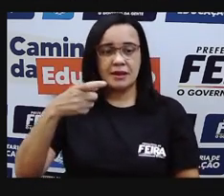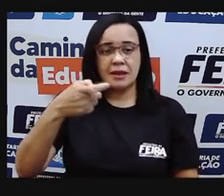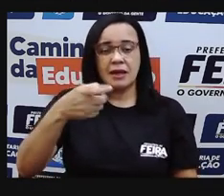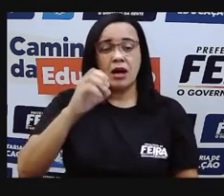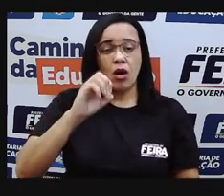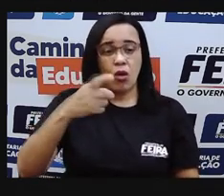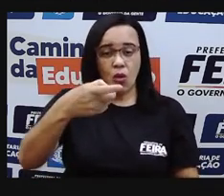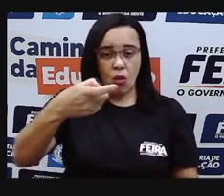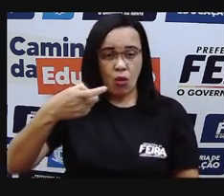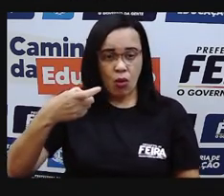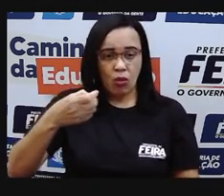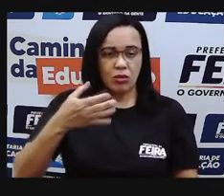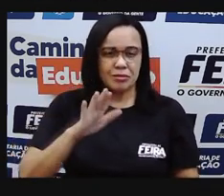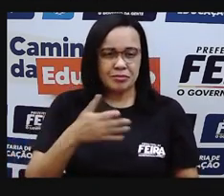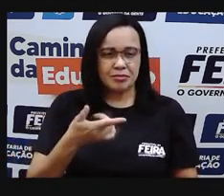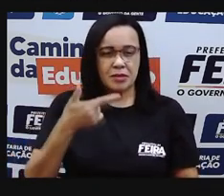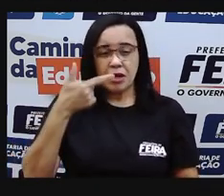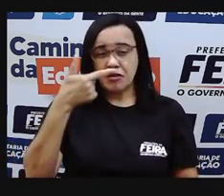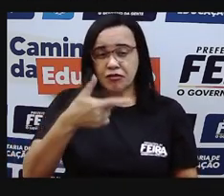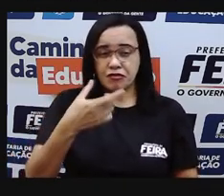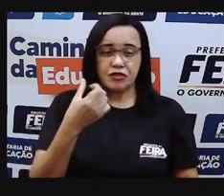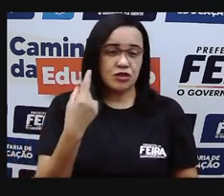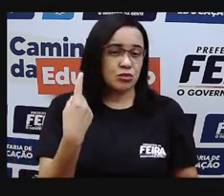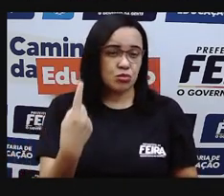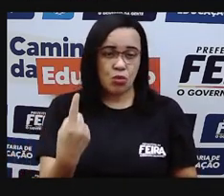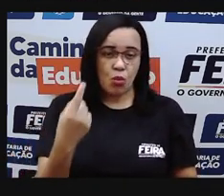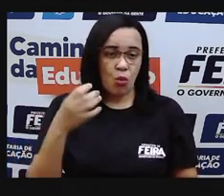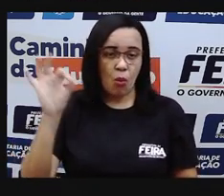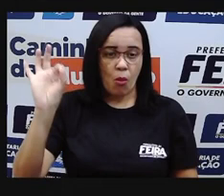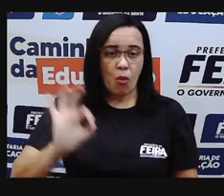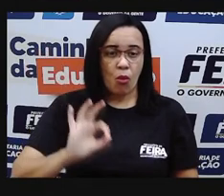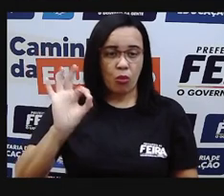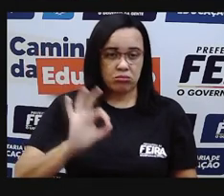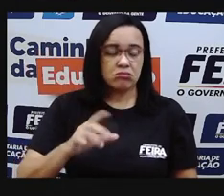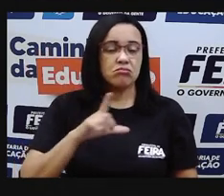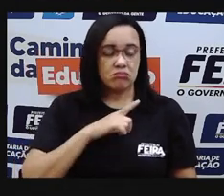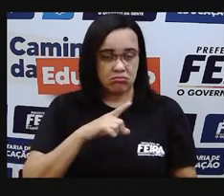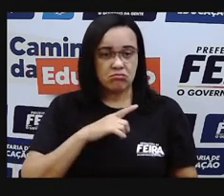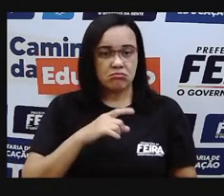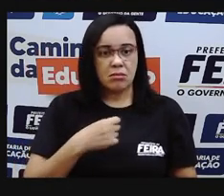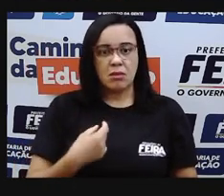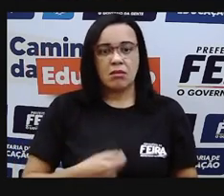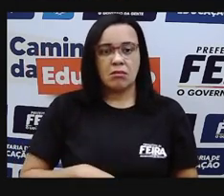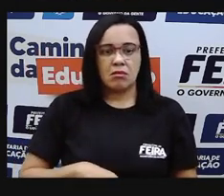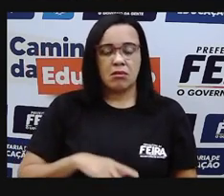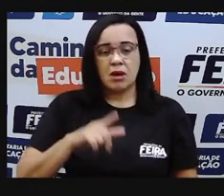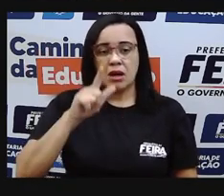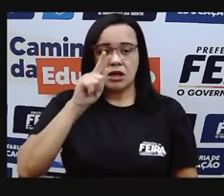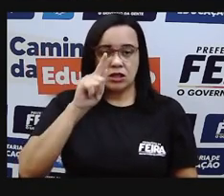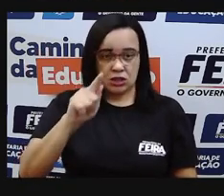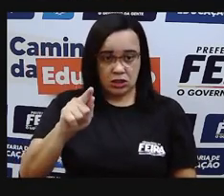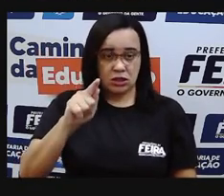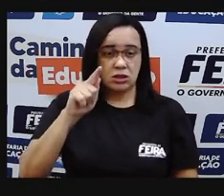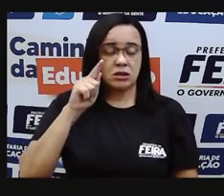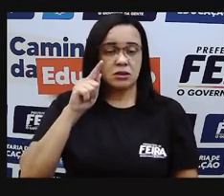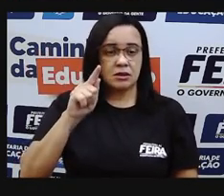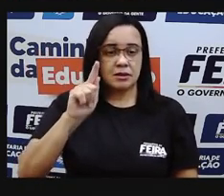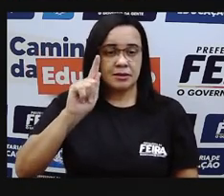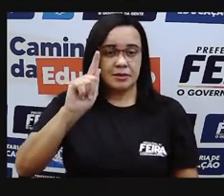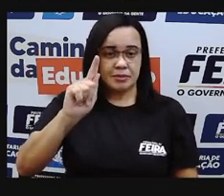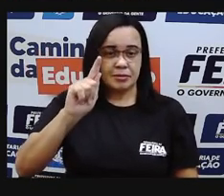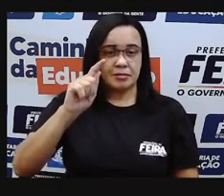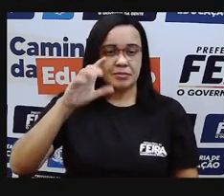% na nossa atmosfera. Gás carbônico, 1%. E todos os outros